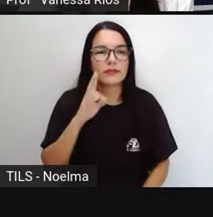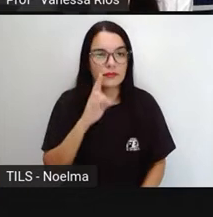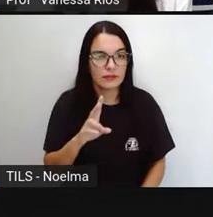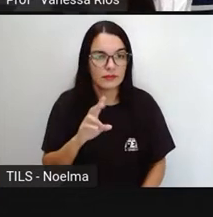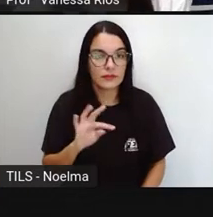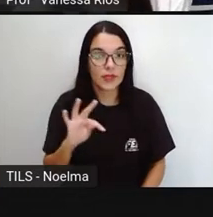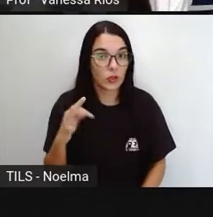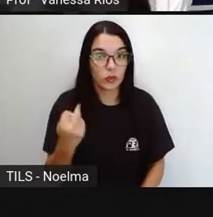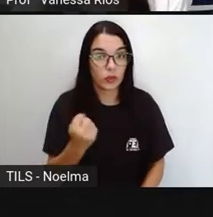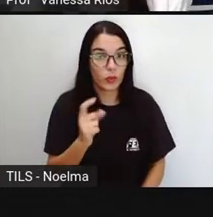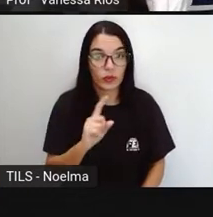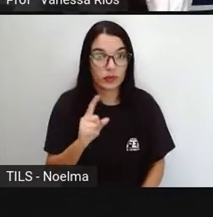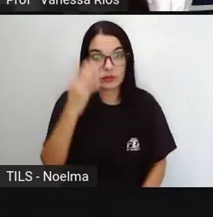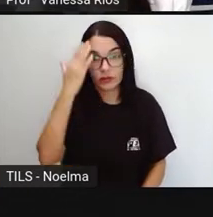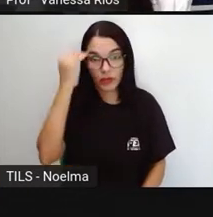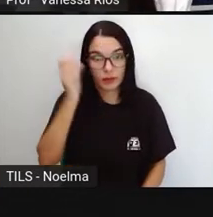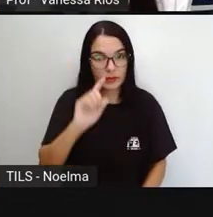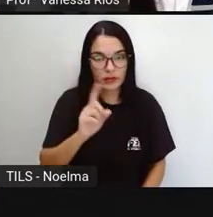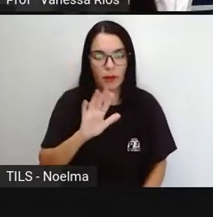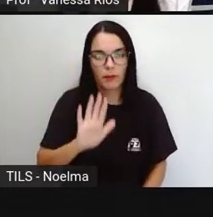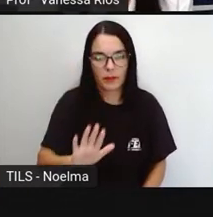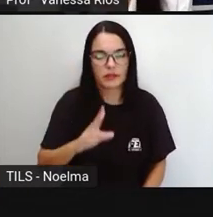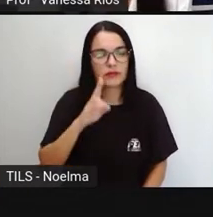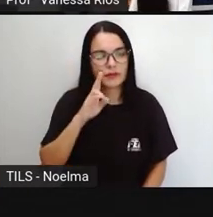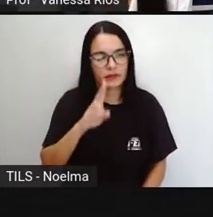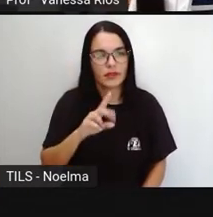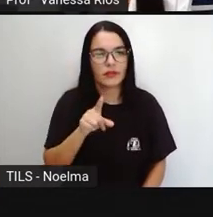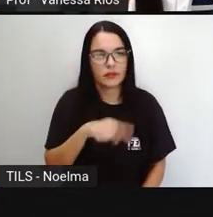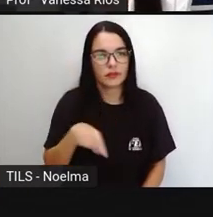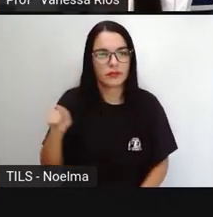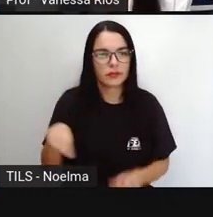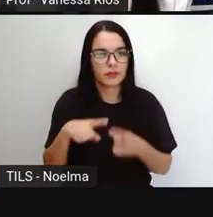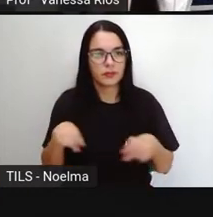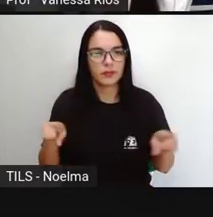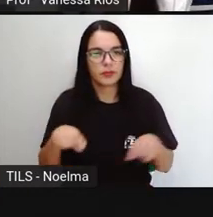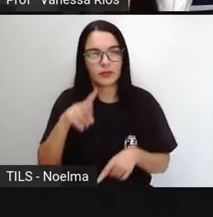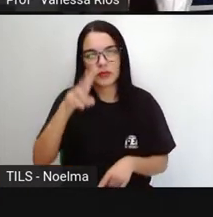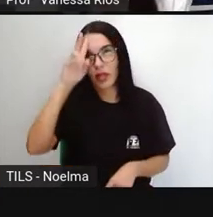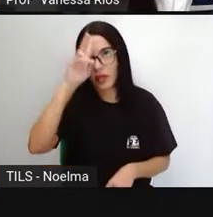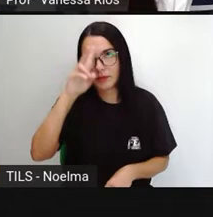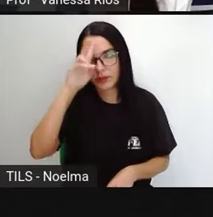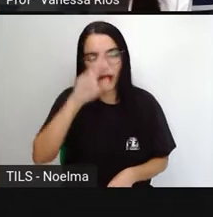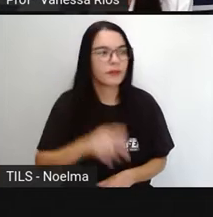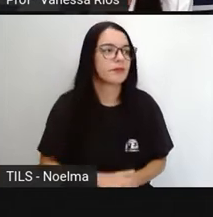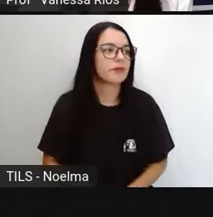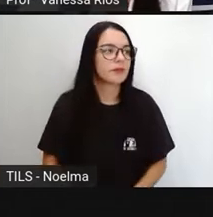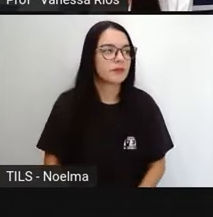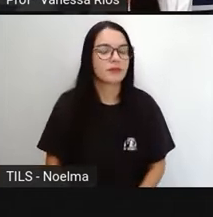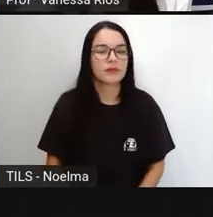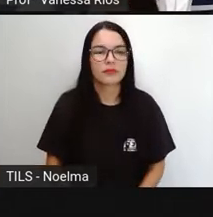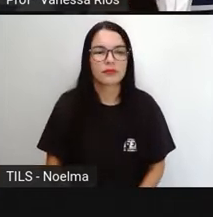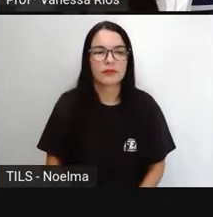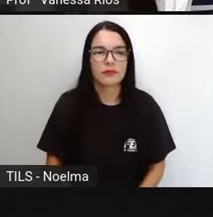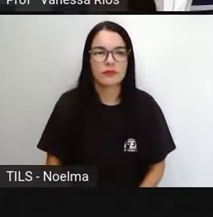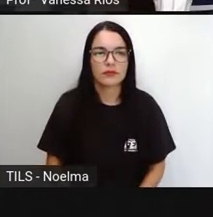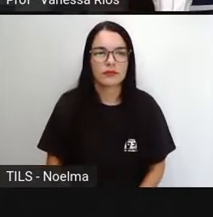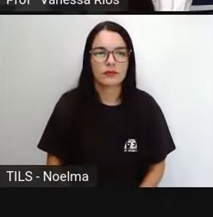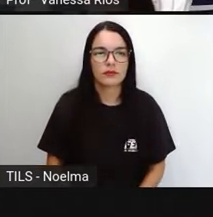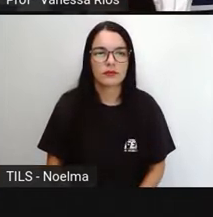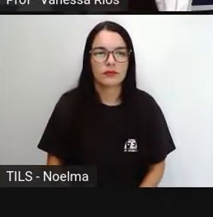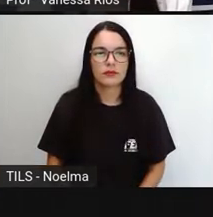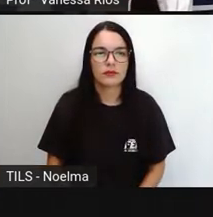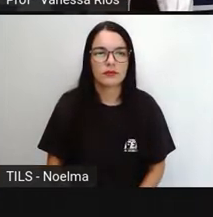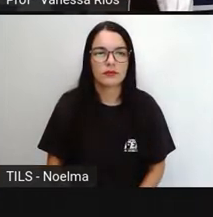sabe cantar a música inteira, mas vai tentar aí cantar só para vocês relembrarem, né, um pouquinho aí do som